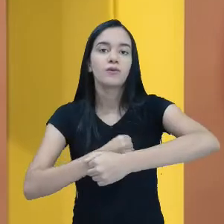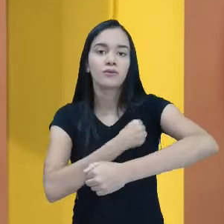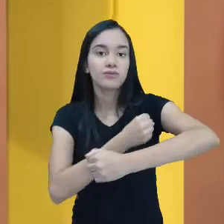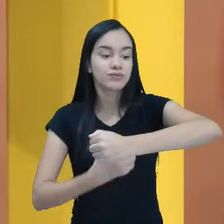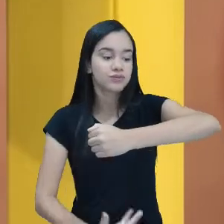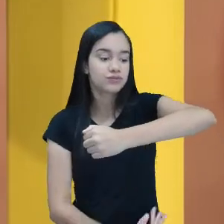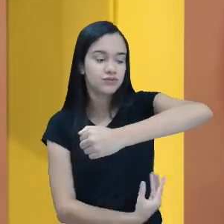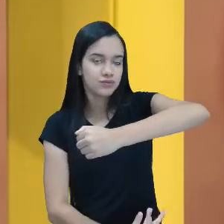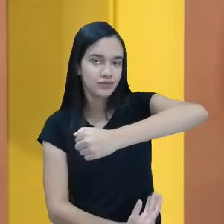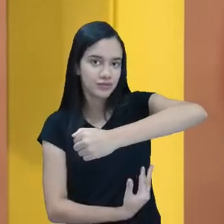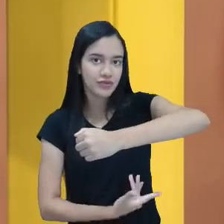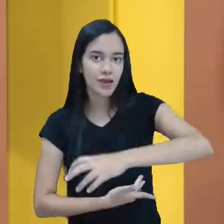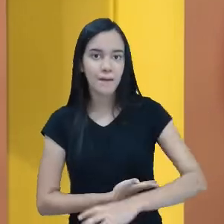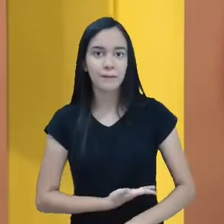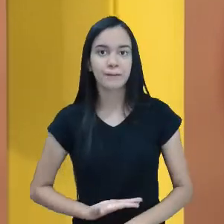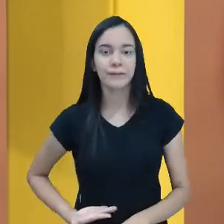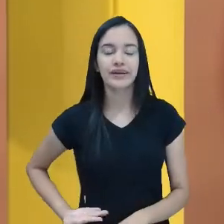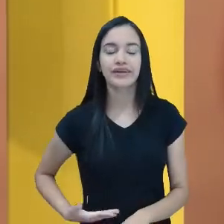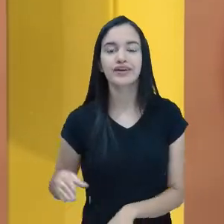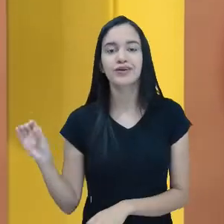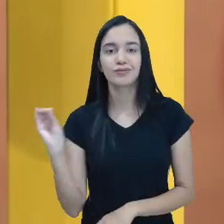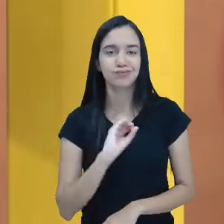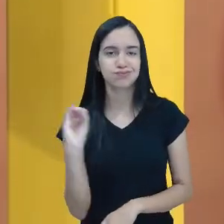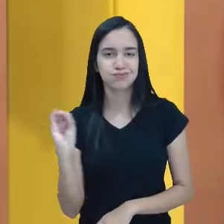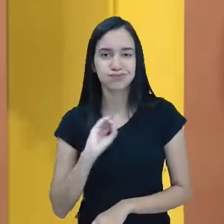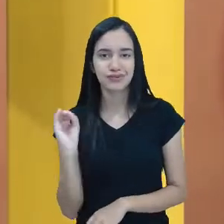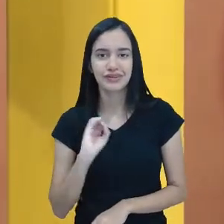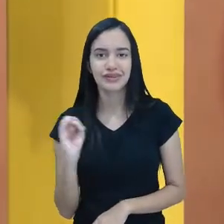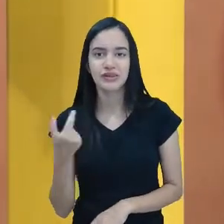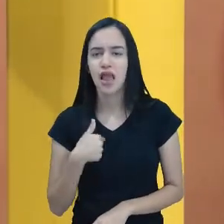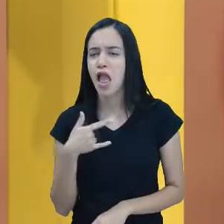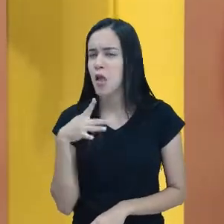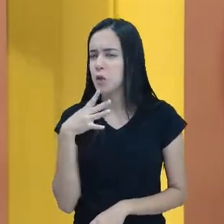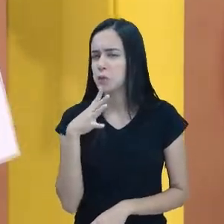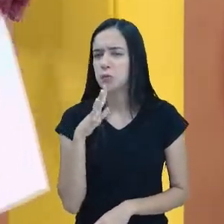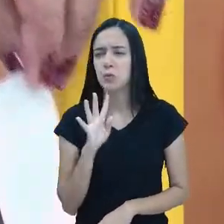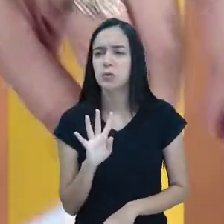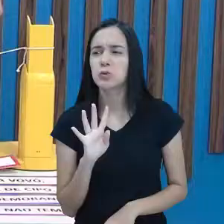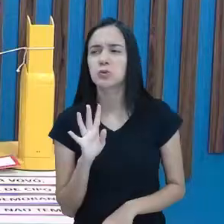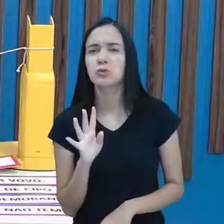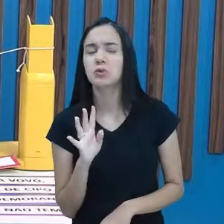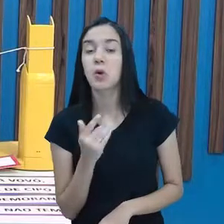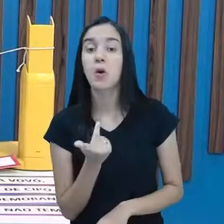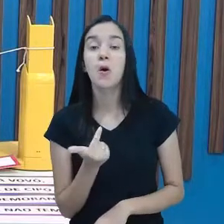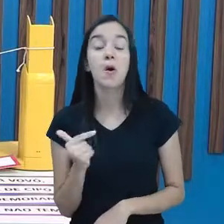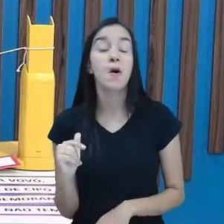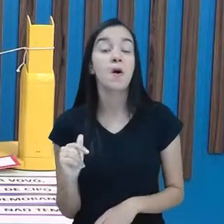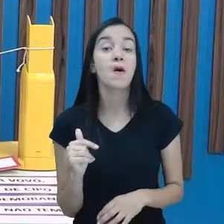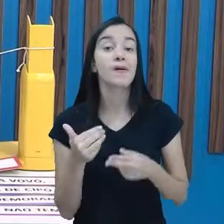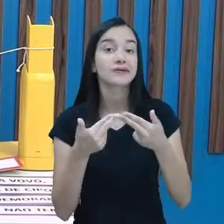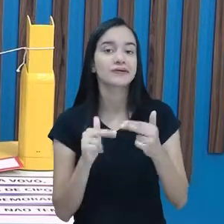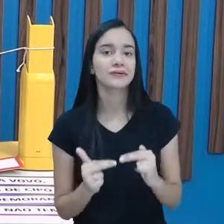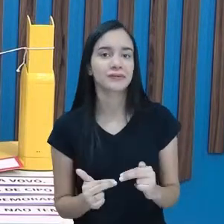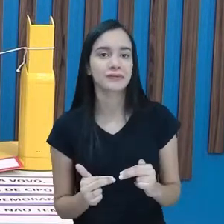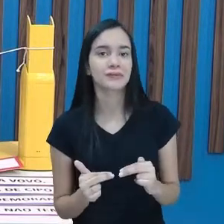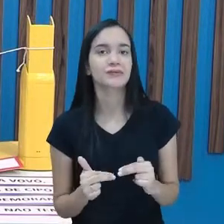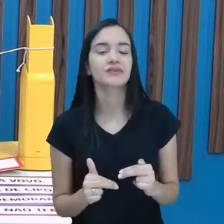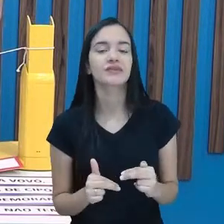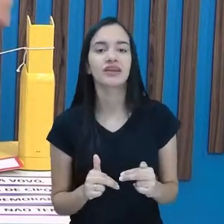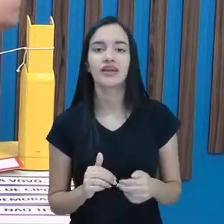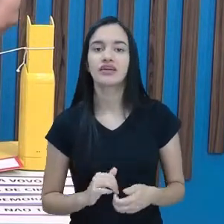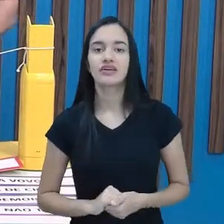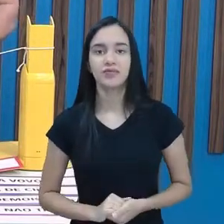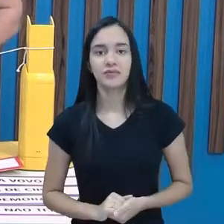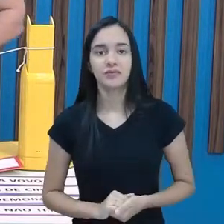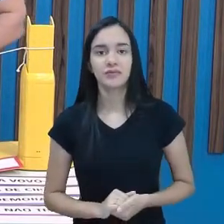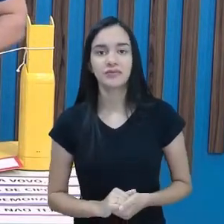Fogo. Barriga vazia. Hum. Essa eu não conhecia. Tá vendo? Essa já é outra versão da... Que a gente tem aqui.